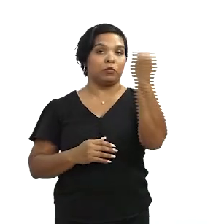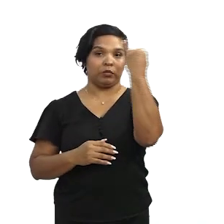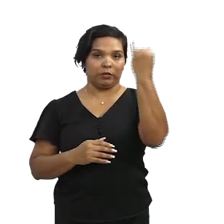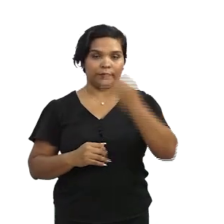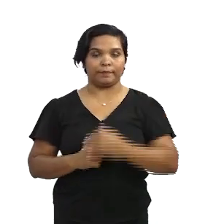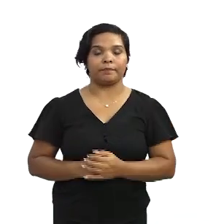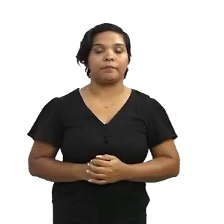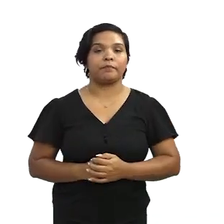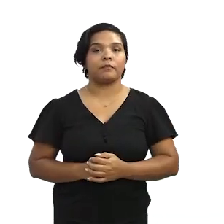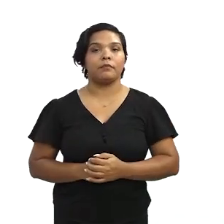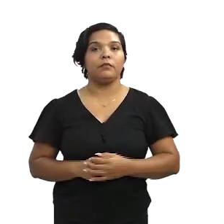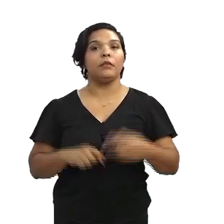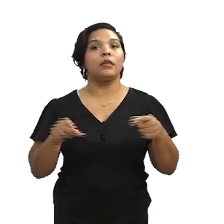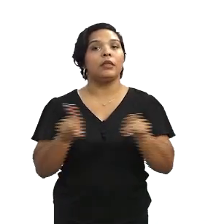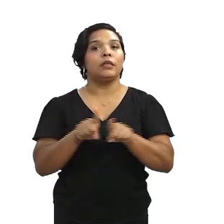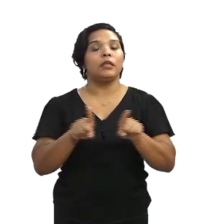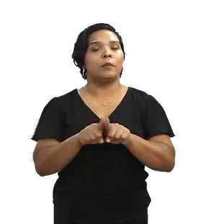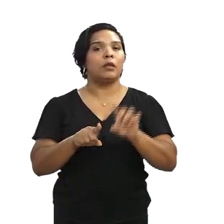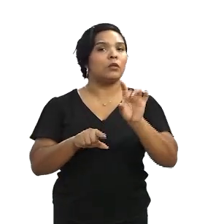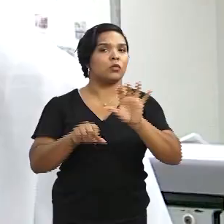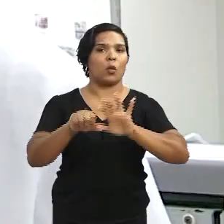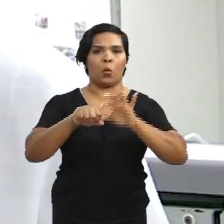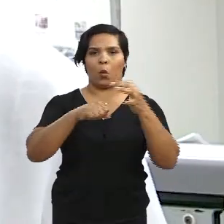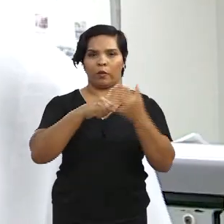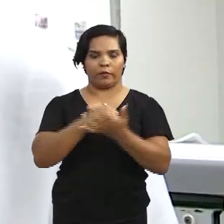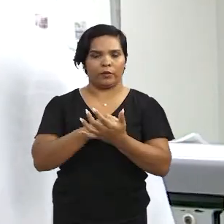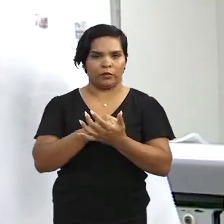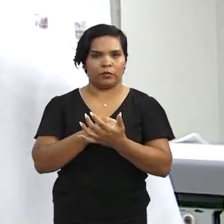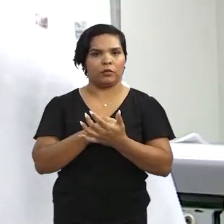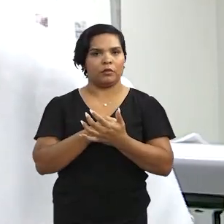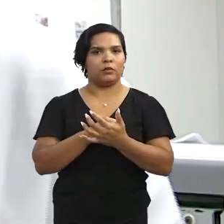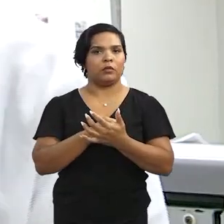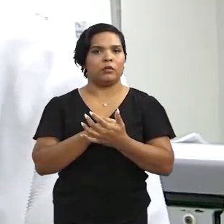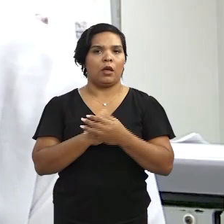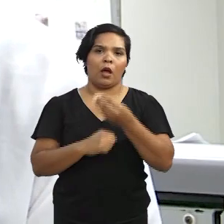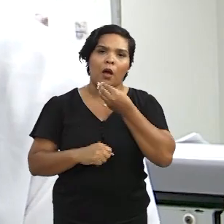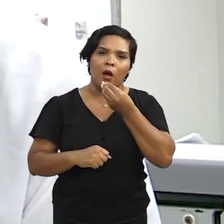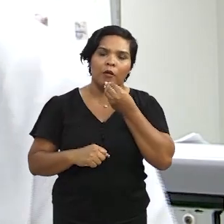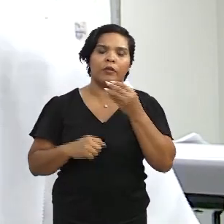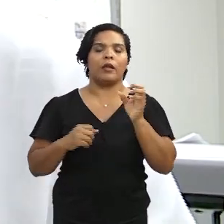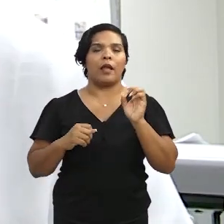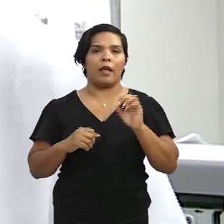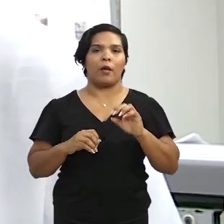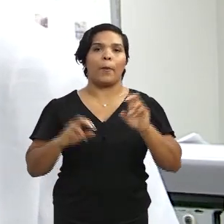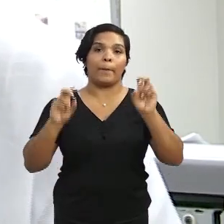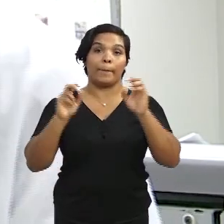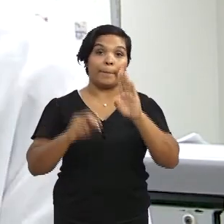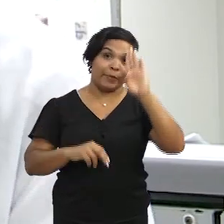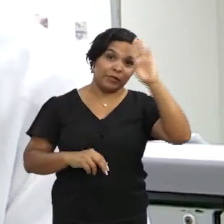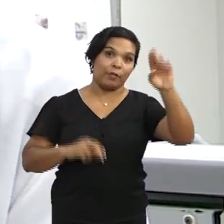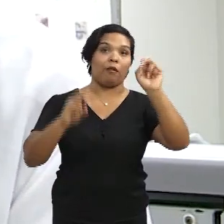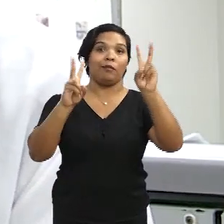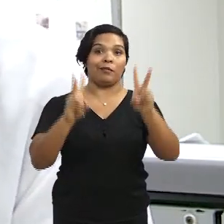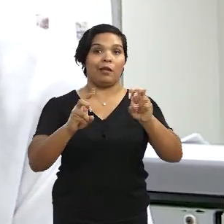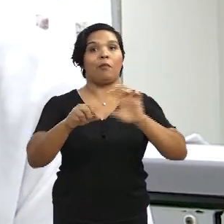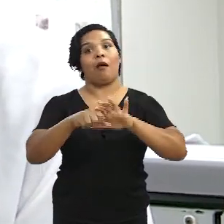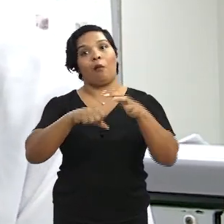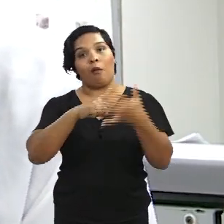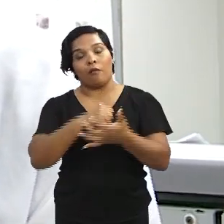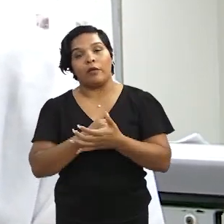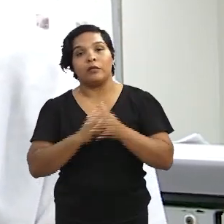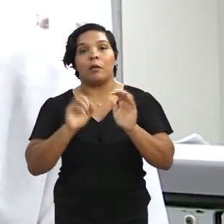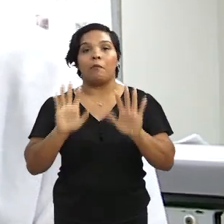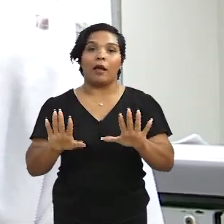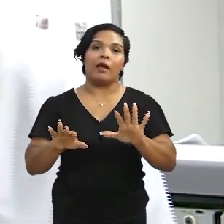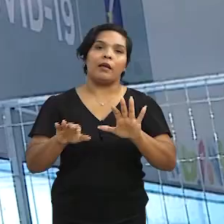E o mais interessante não é necessariamente só a questão do Covid. Óbvio que o grande tema é o Covid, né? Muitas pessoas